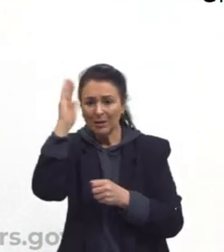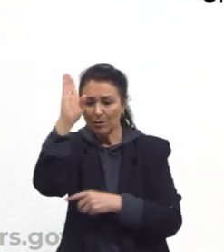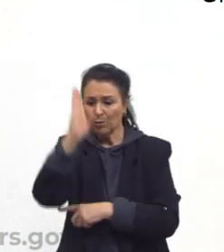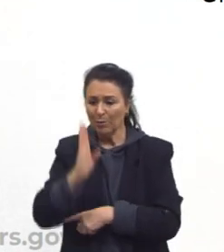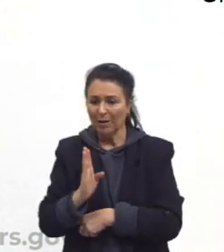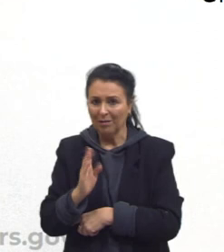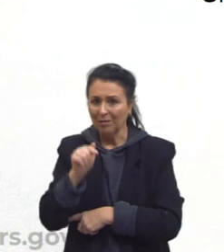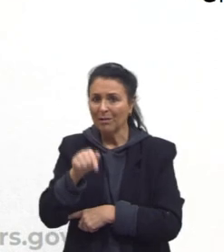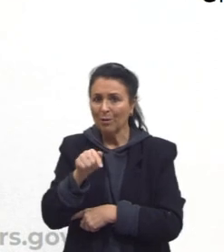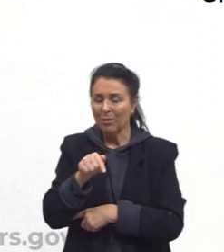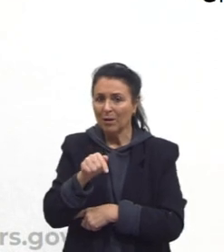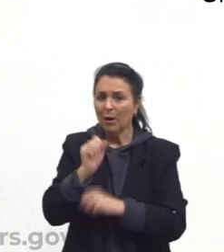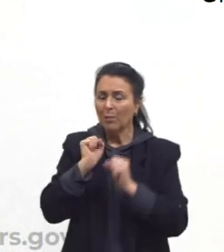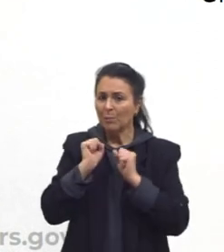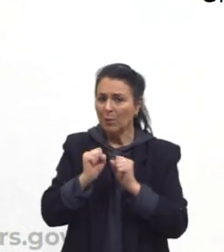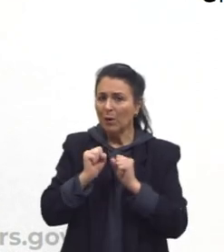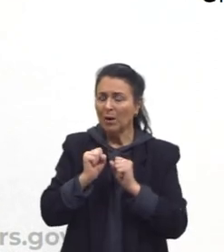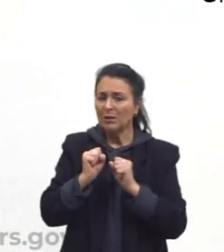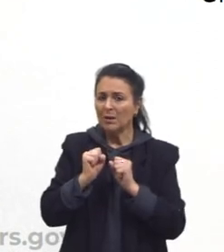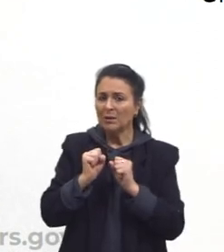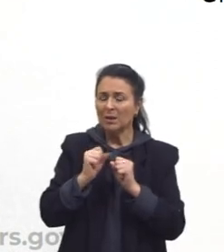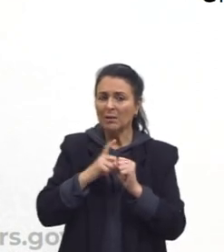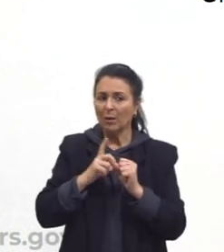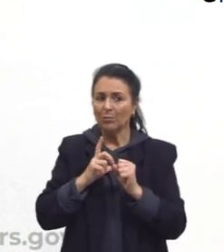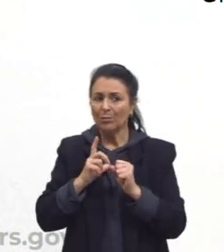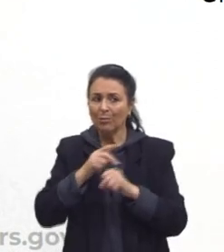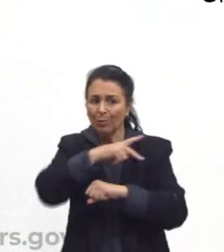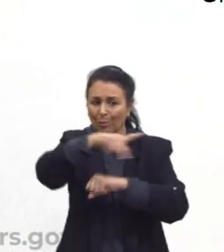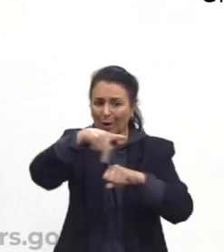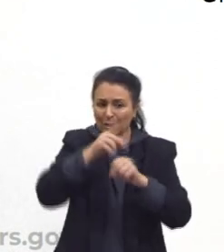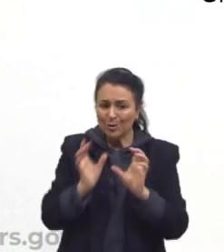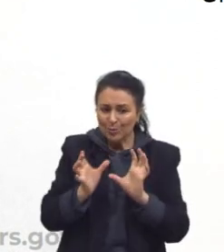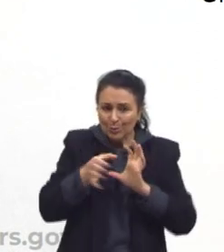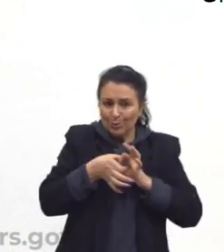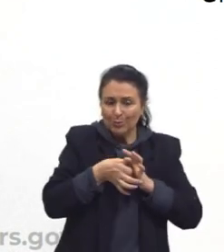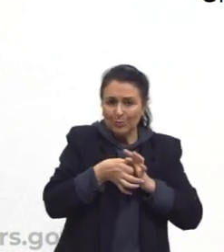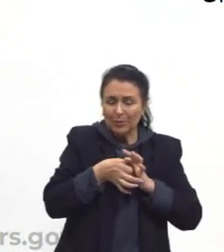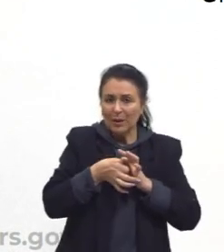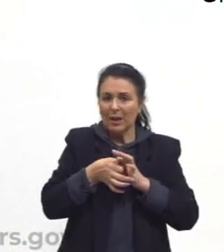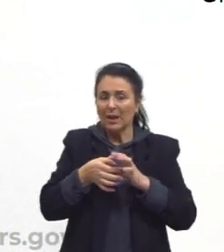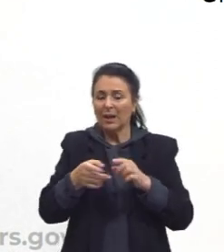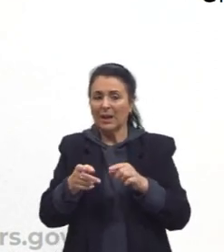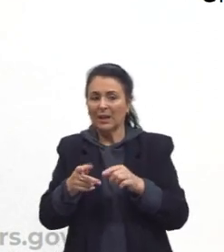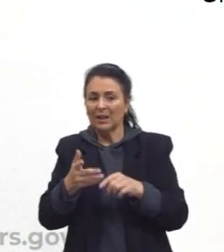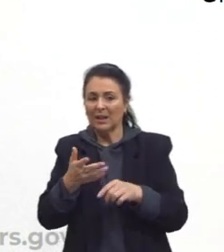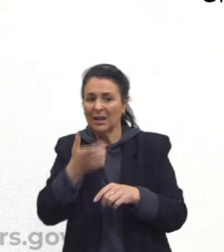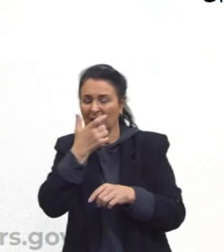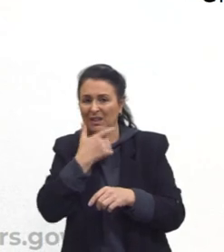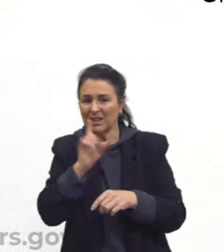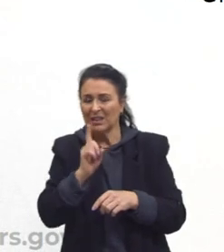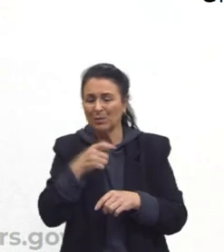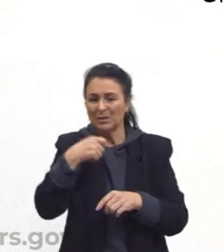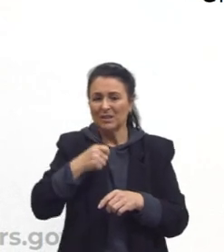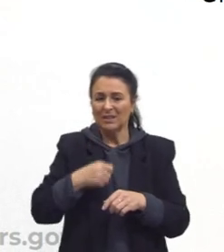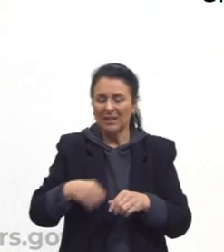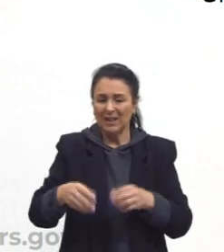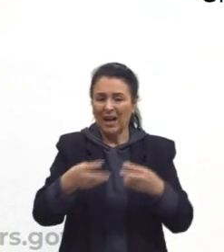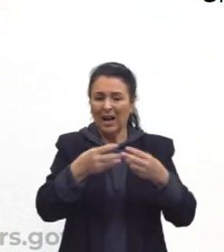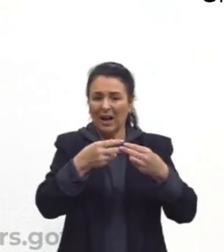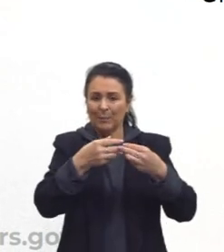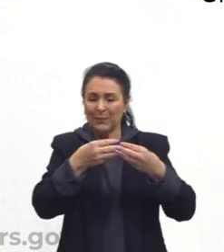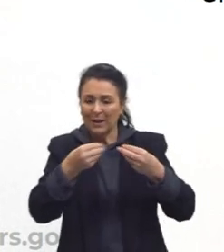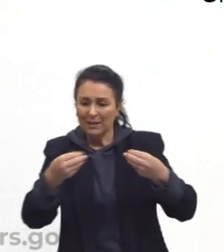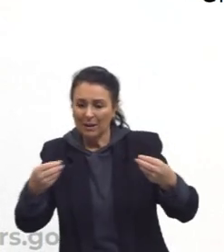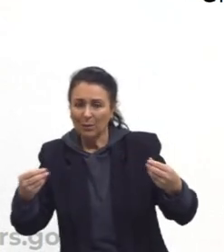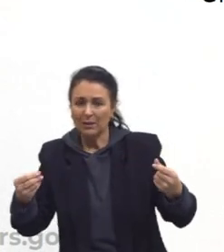um país integrado, ele contesta a homogeneidade nacional e ele coloca aqui que o sertão